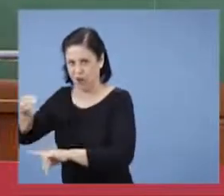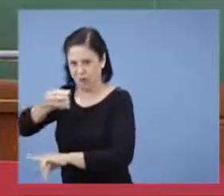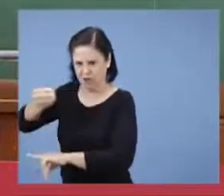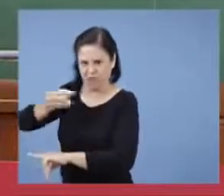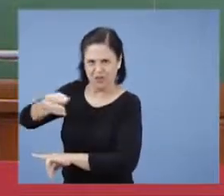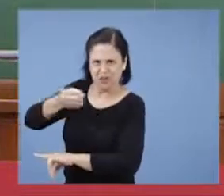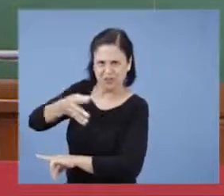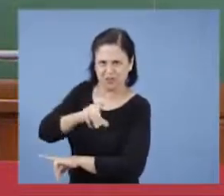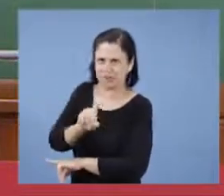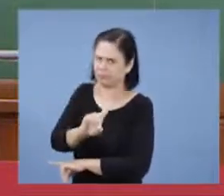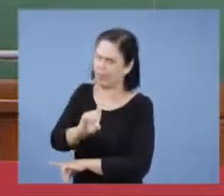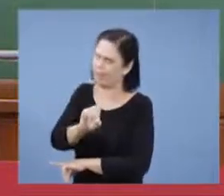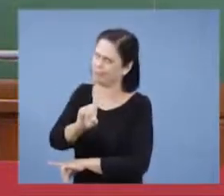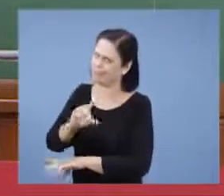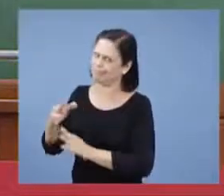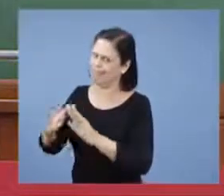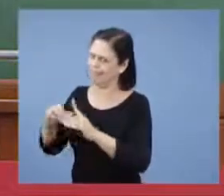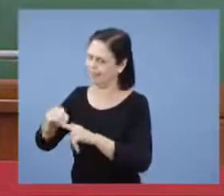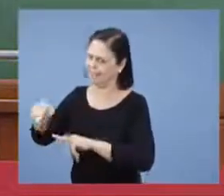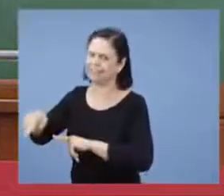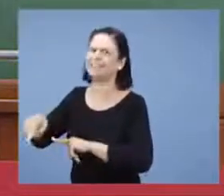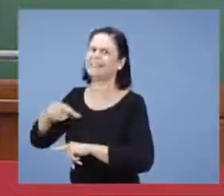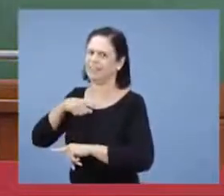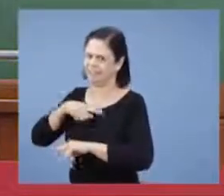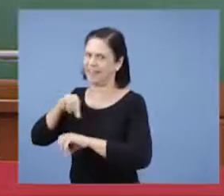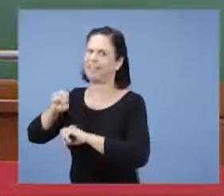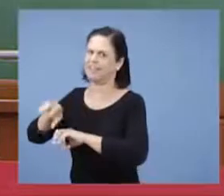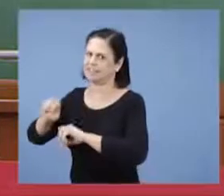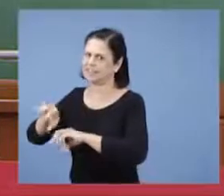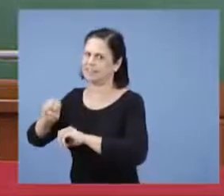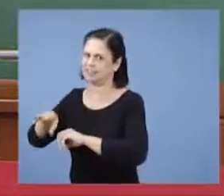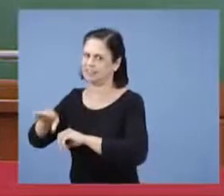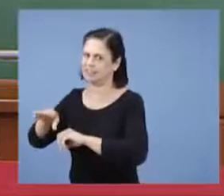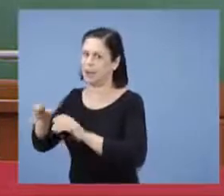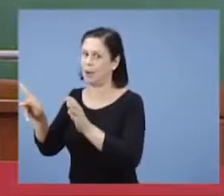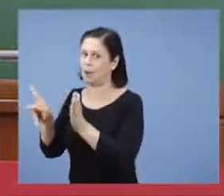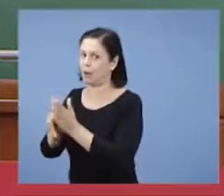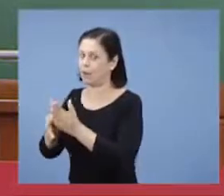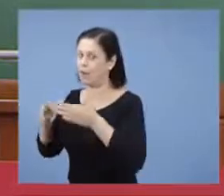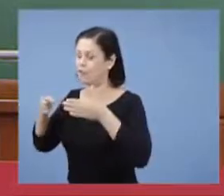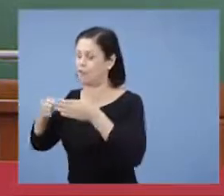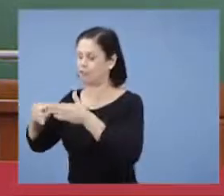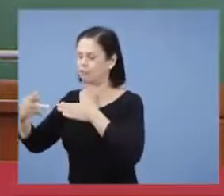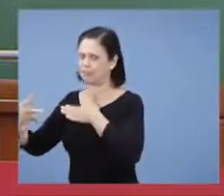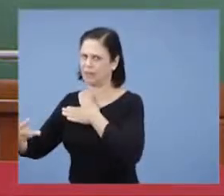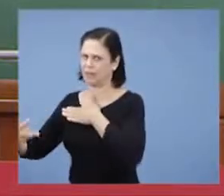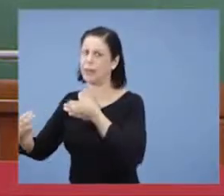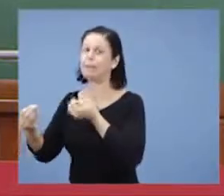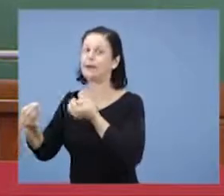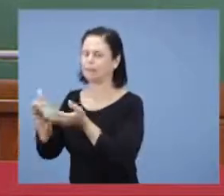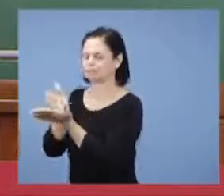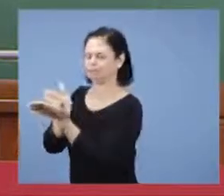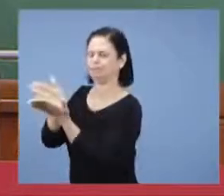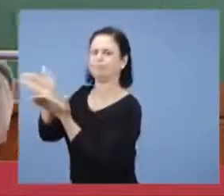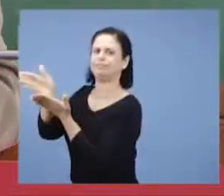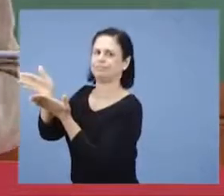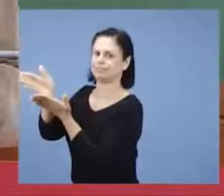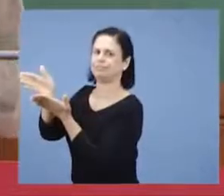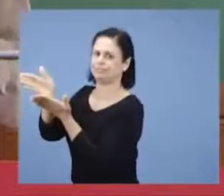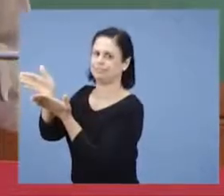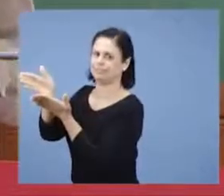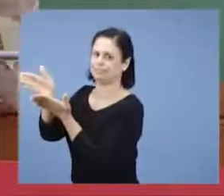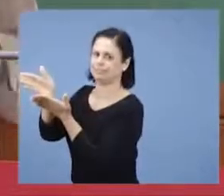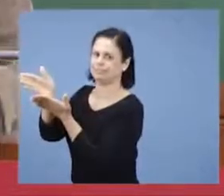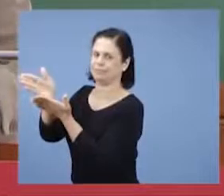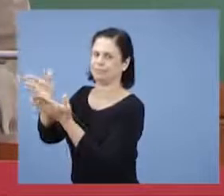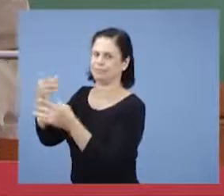de um ensino, que ela necessita, que ela precisa, para caminhar. É aquilo que